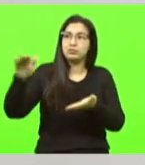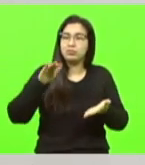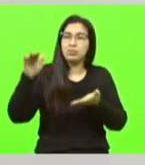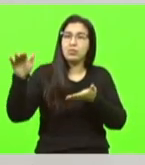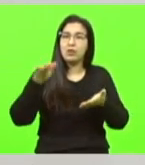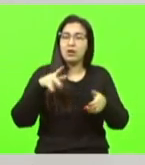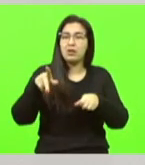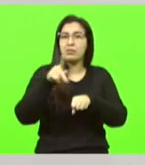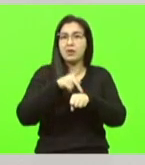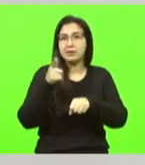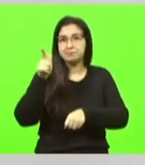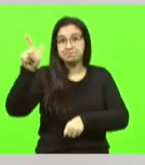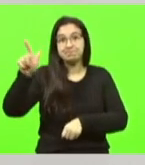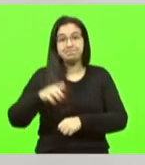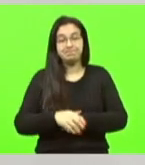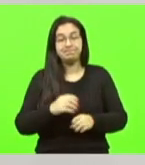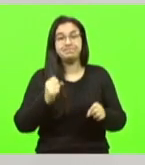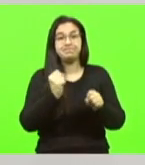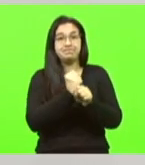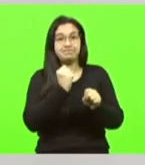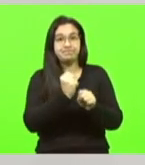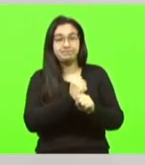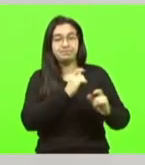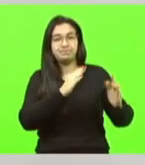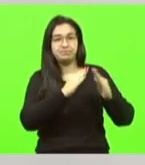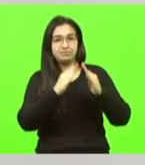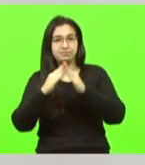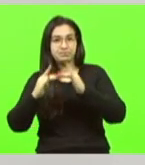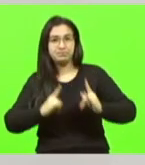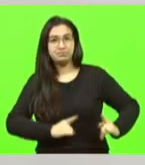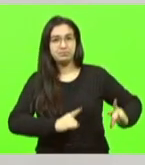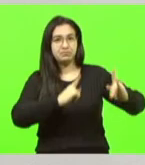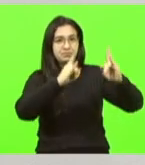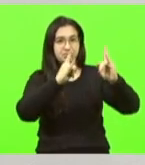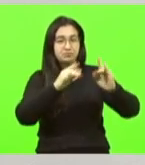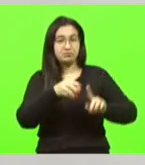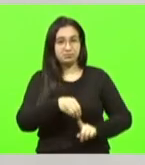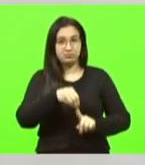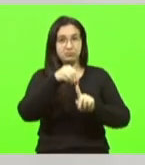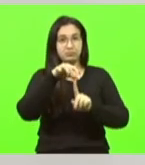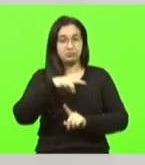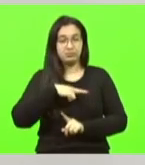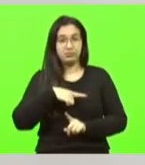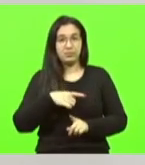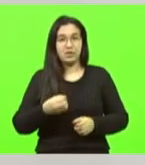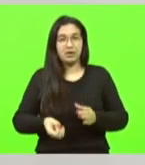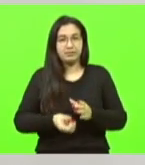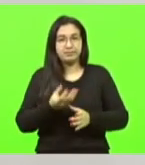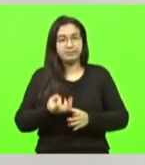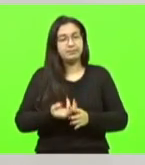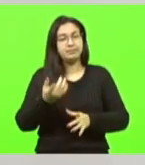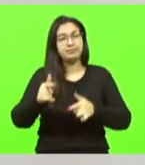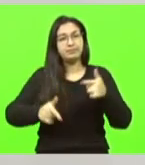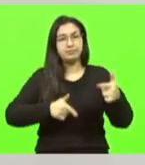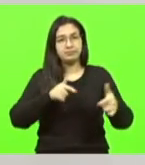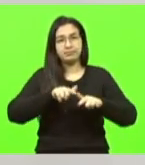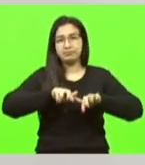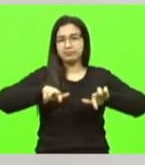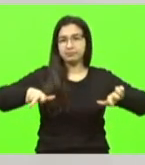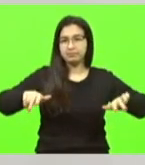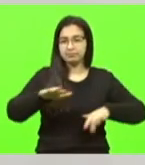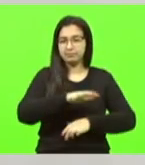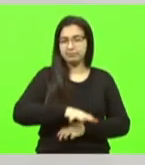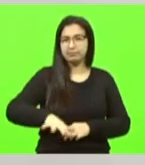ela vem se destacando gera muito emprego gera muita renda para os municípios e emprega também uma das